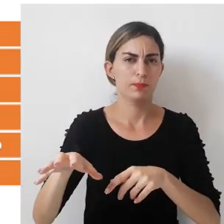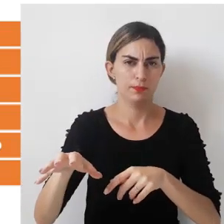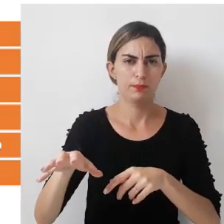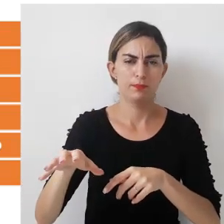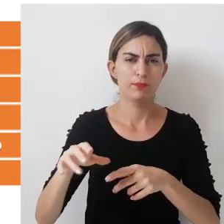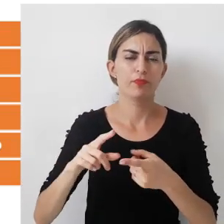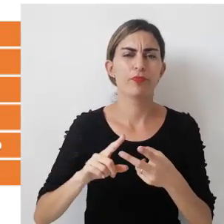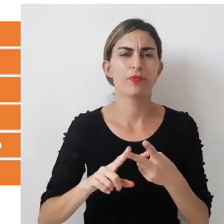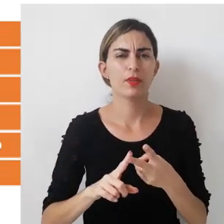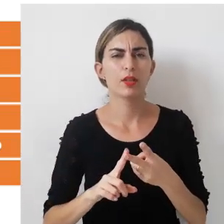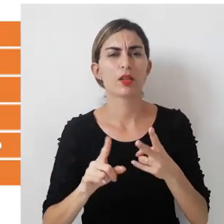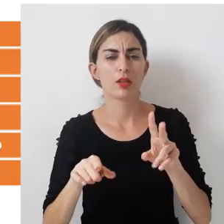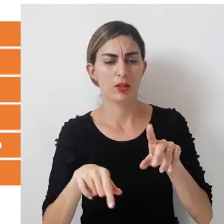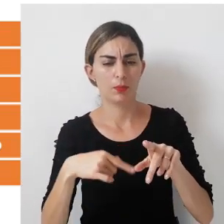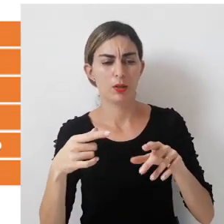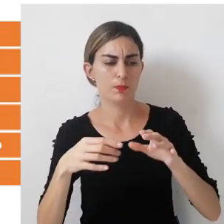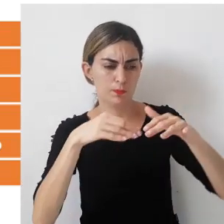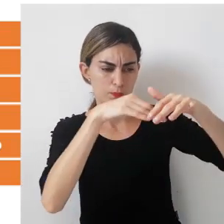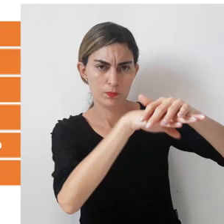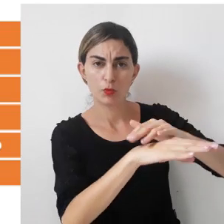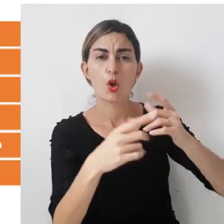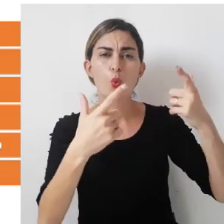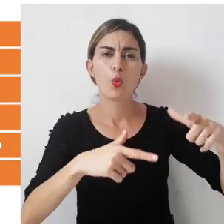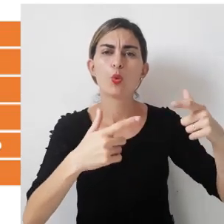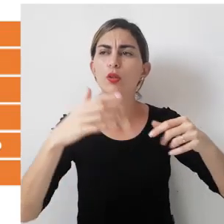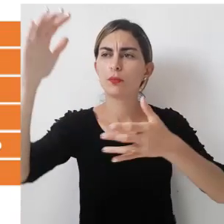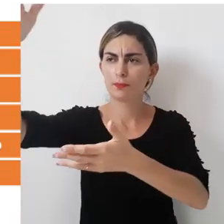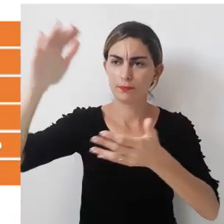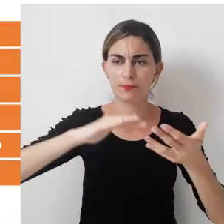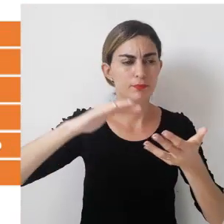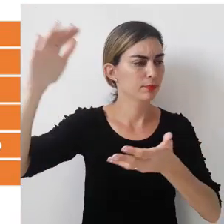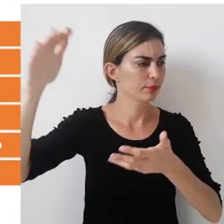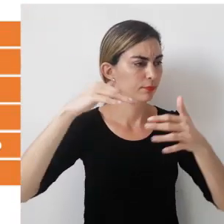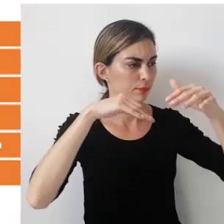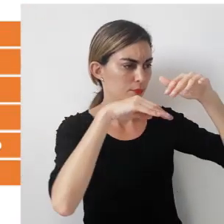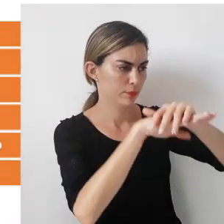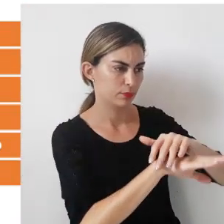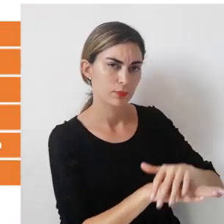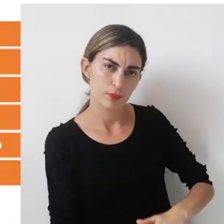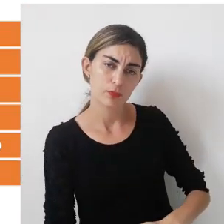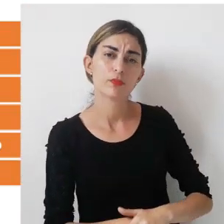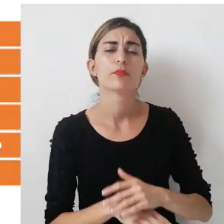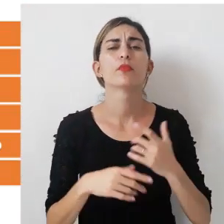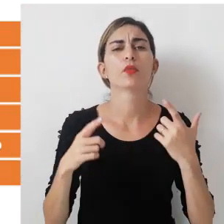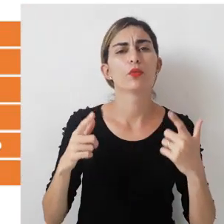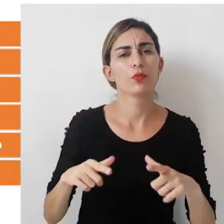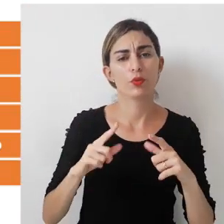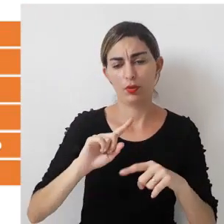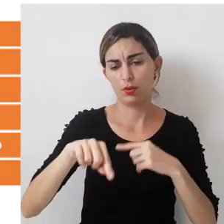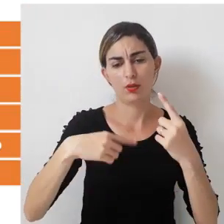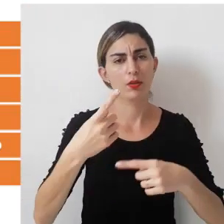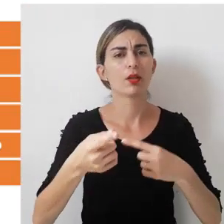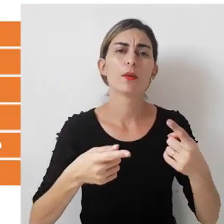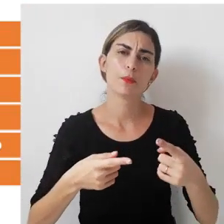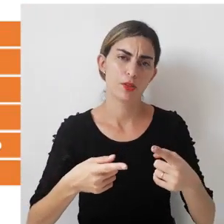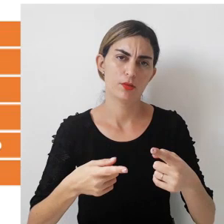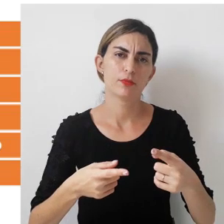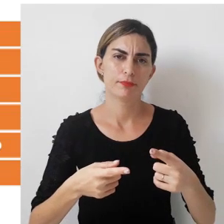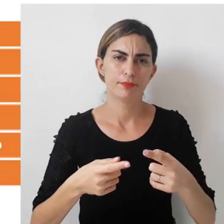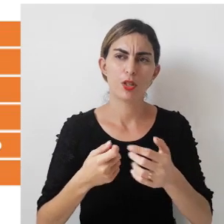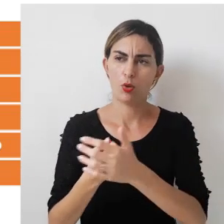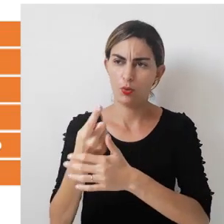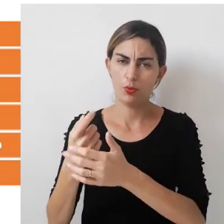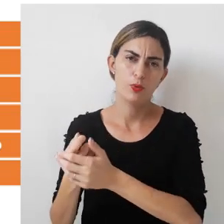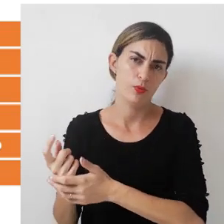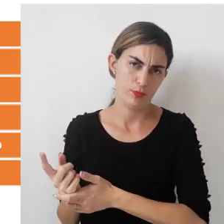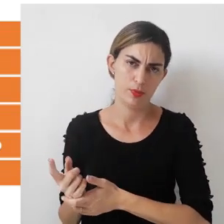aquisição ou compras, e por fim, o depósito desses materiais que serão acondicionados, guardados após serem realizadas